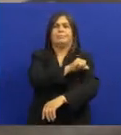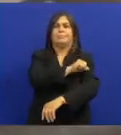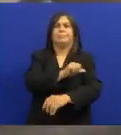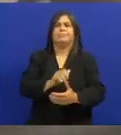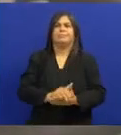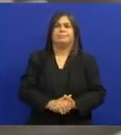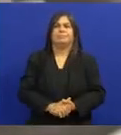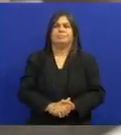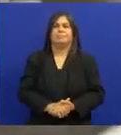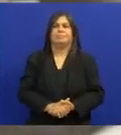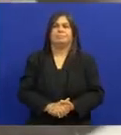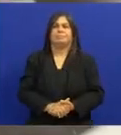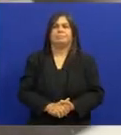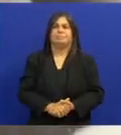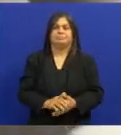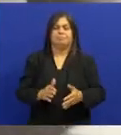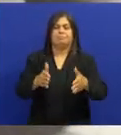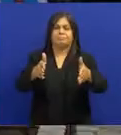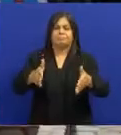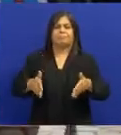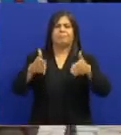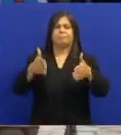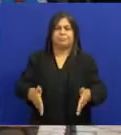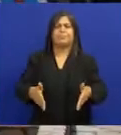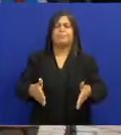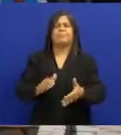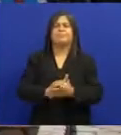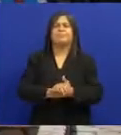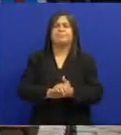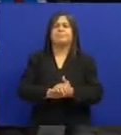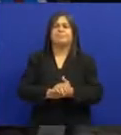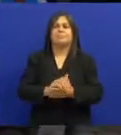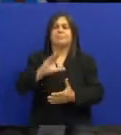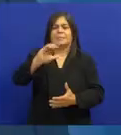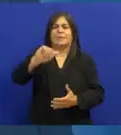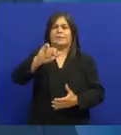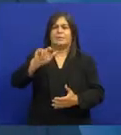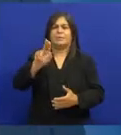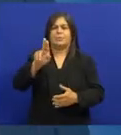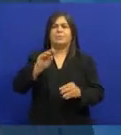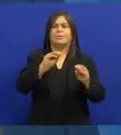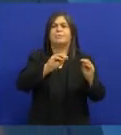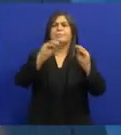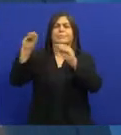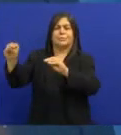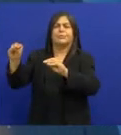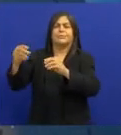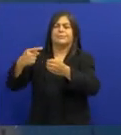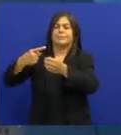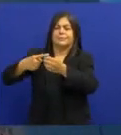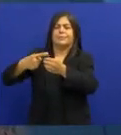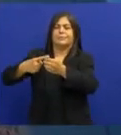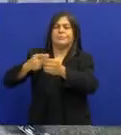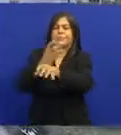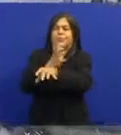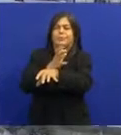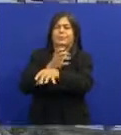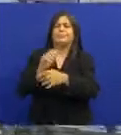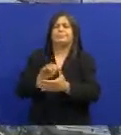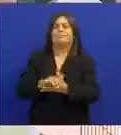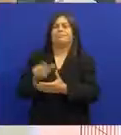Foi enterrado no Caju E agora se encontra o resto de mortais Em Alagoa Grande